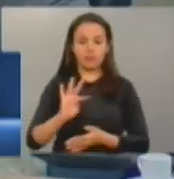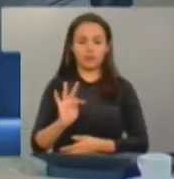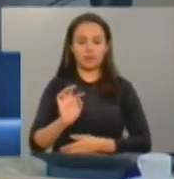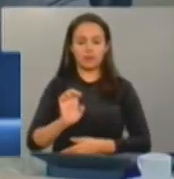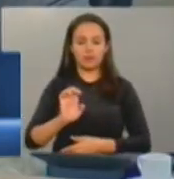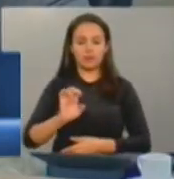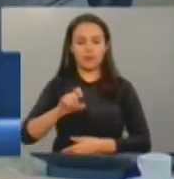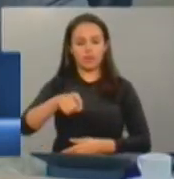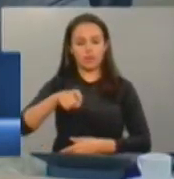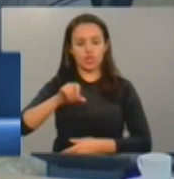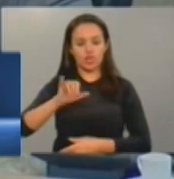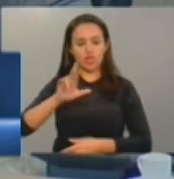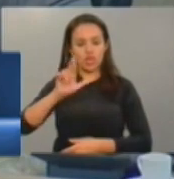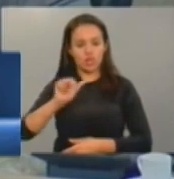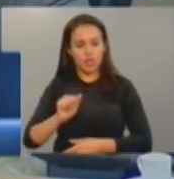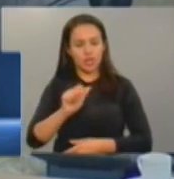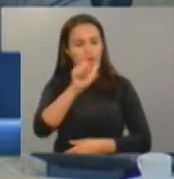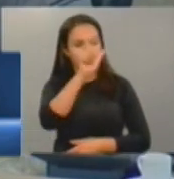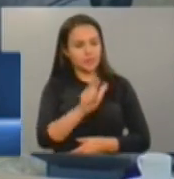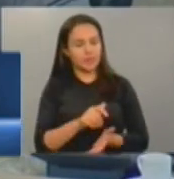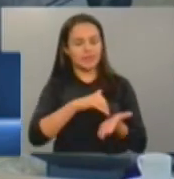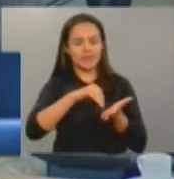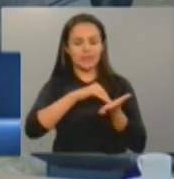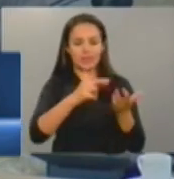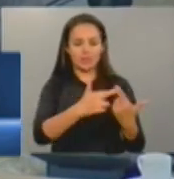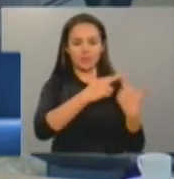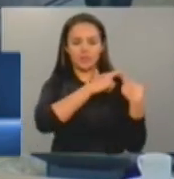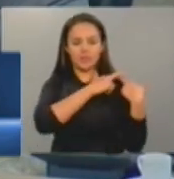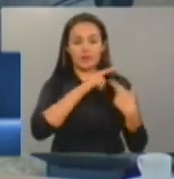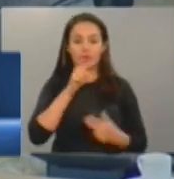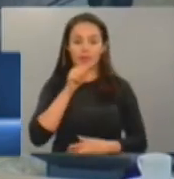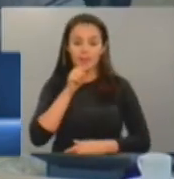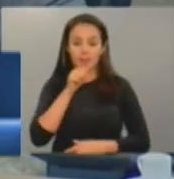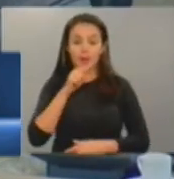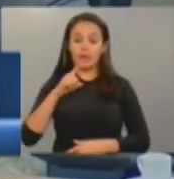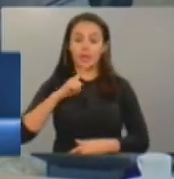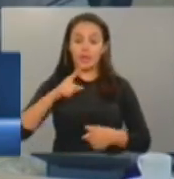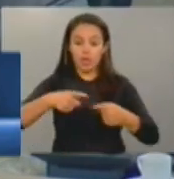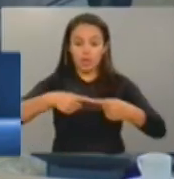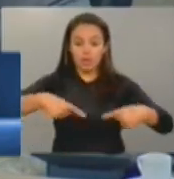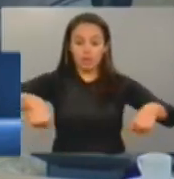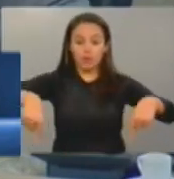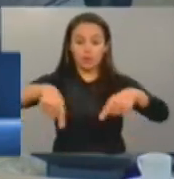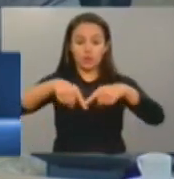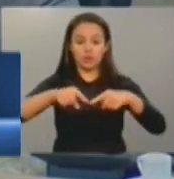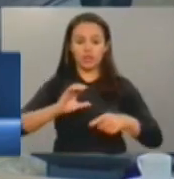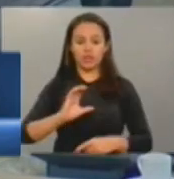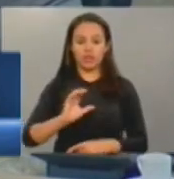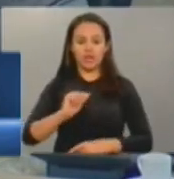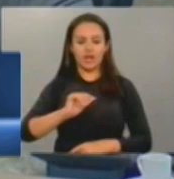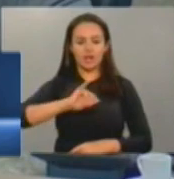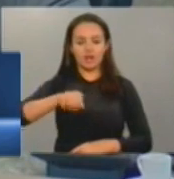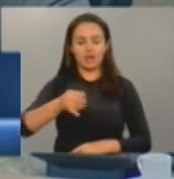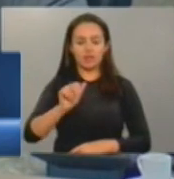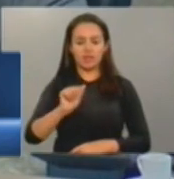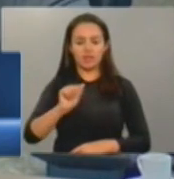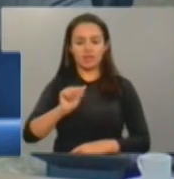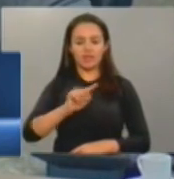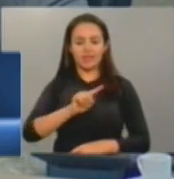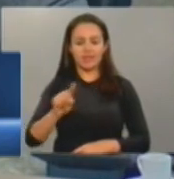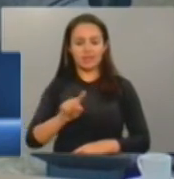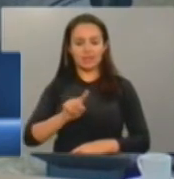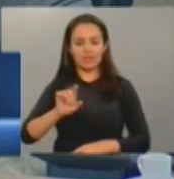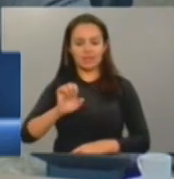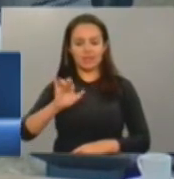Mais uma vez, é a questão do projeto do Açú de Cajazeiras, lá para o nosso querido município de Boa Viagem, aquele